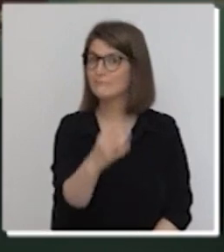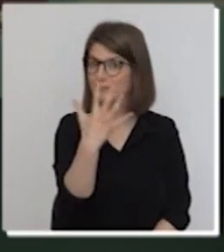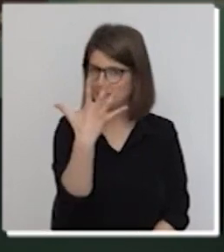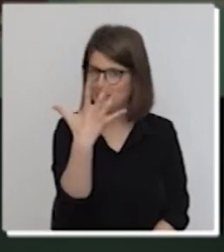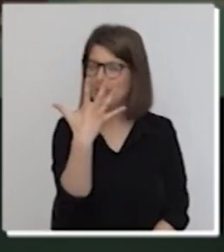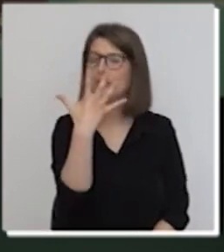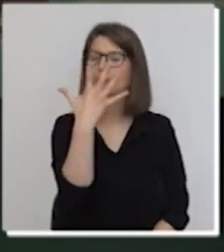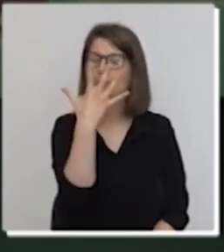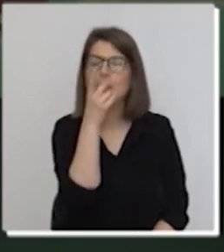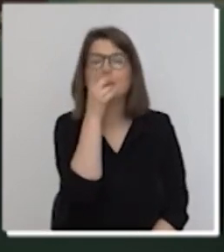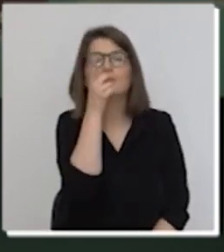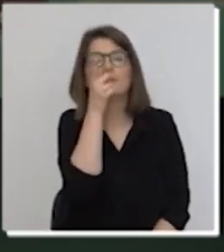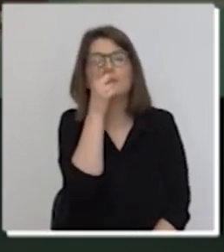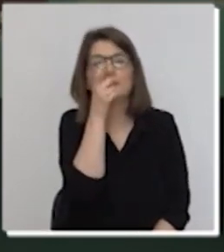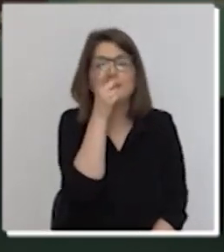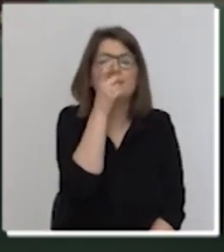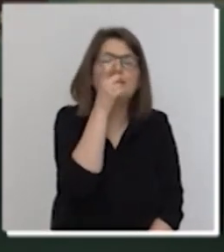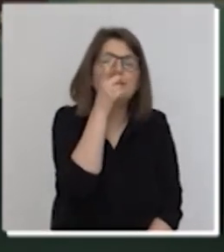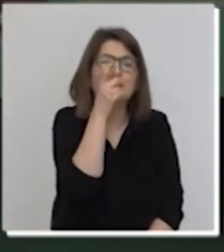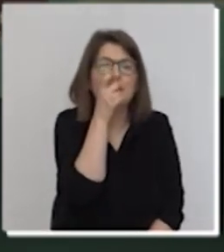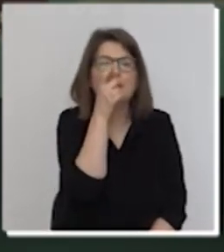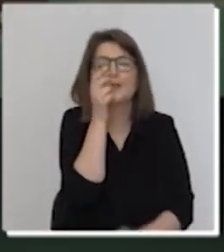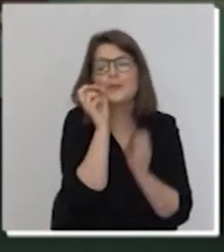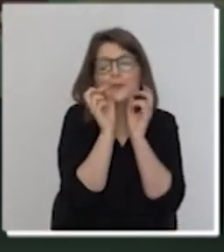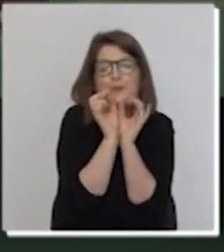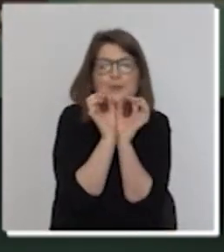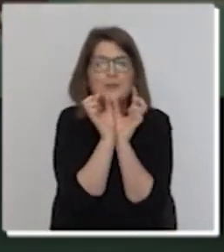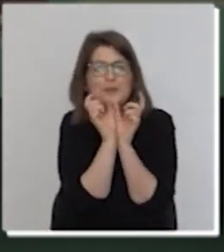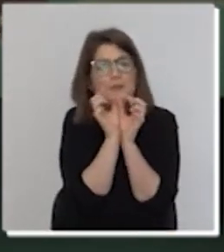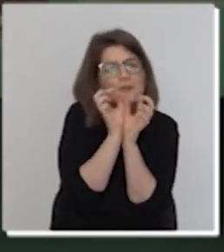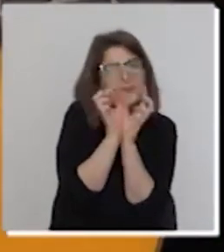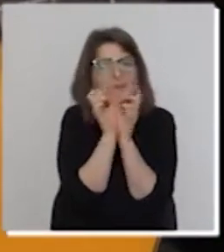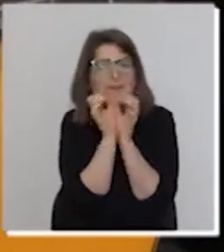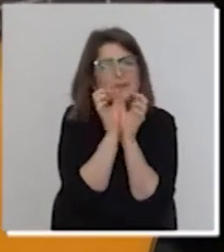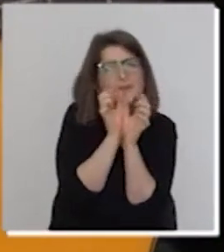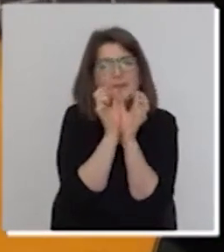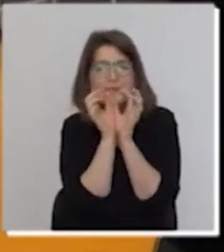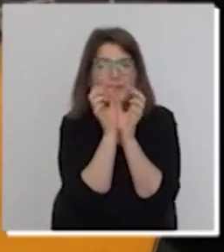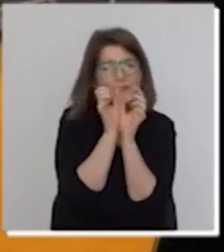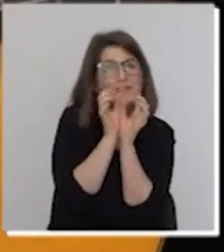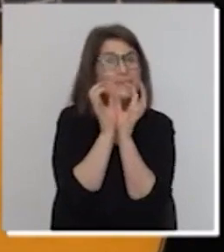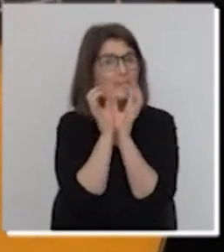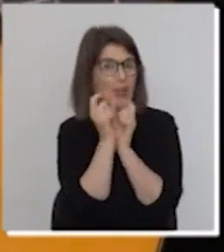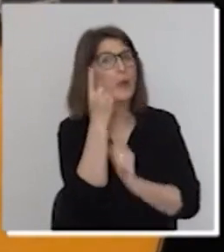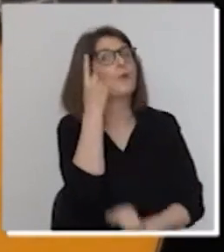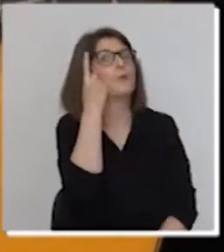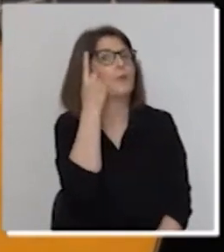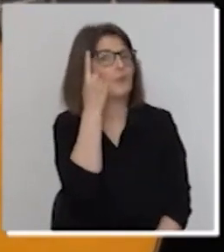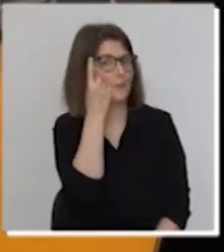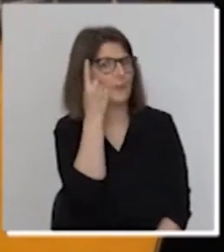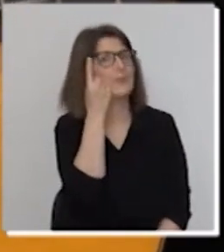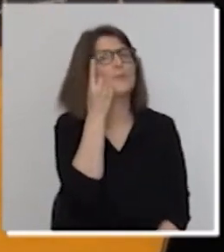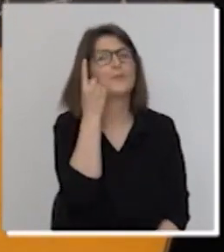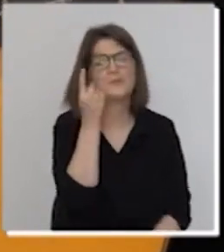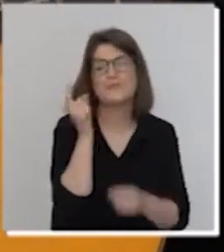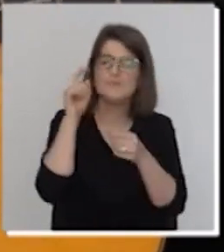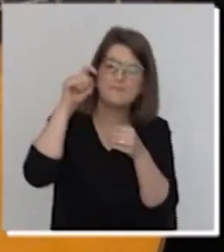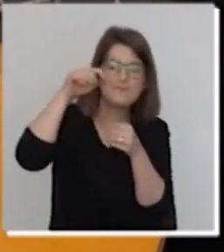Cinco formiguinhas andando devagar, uma entrou no